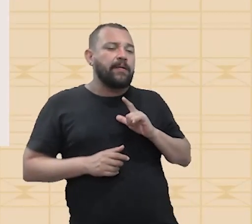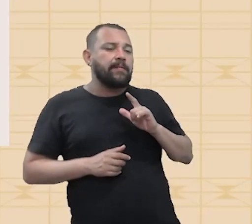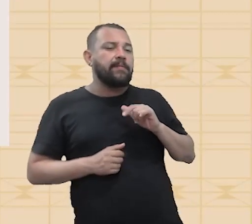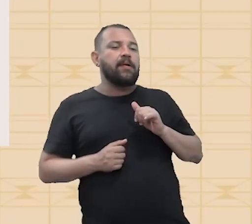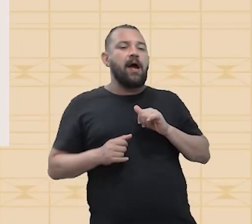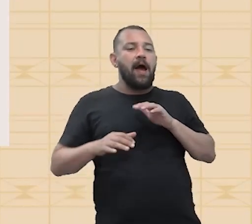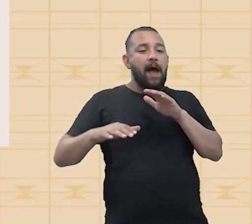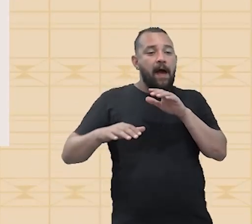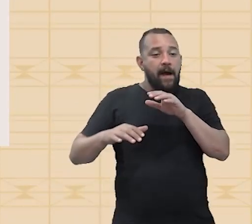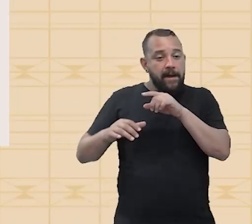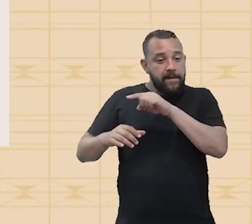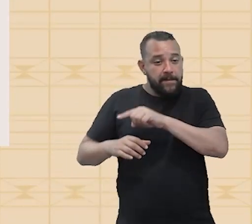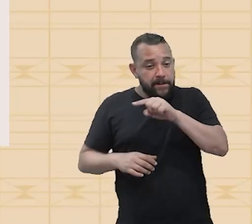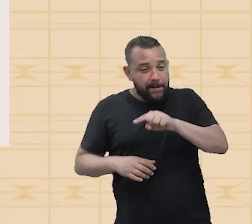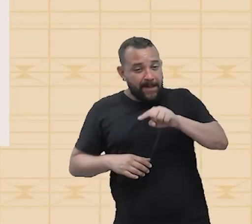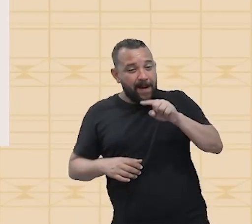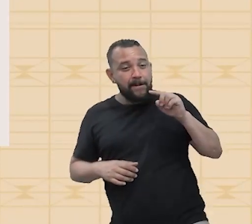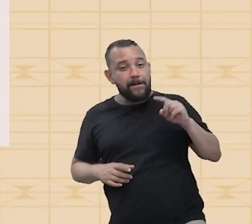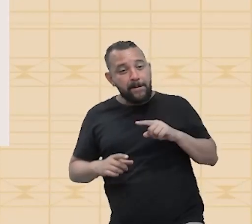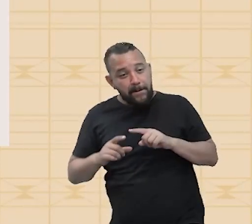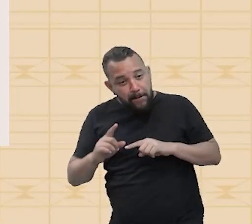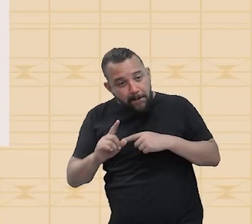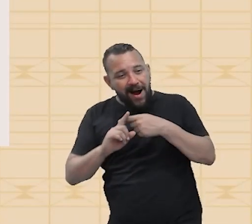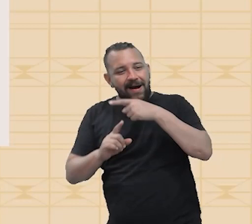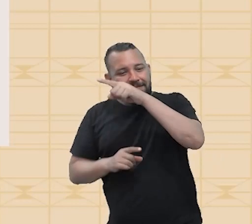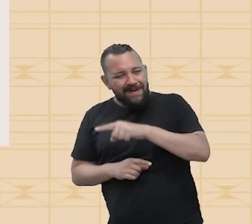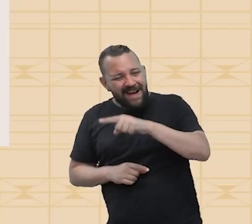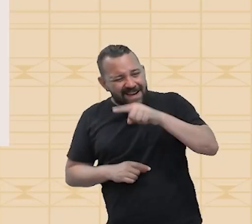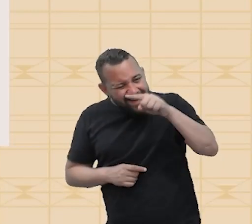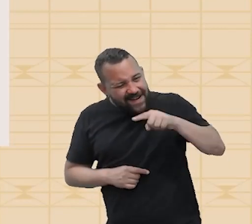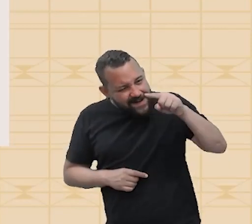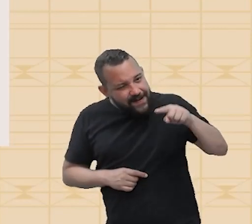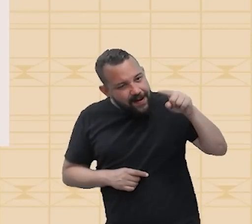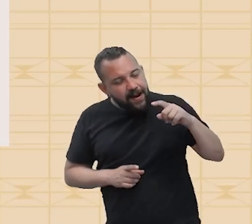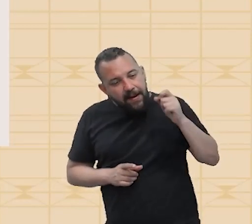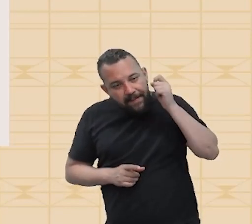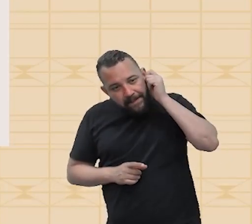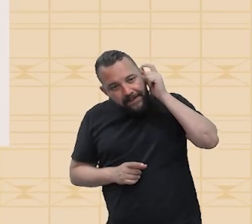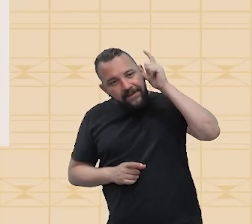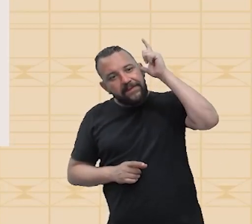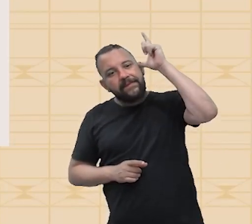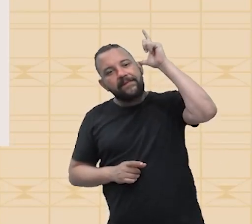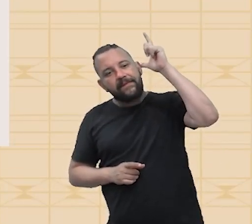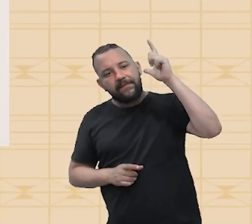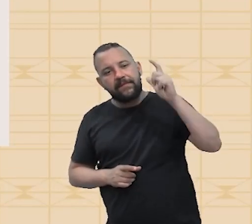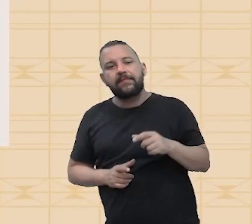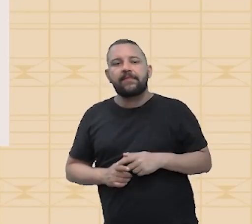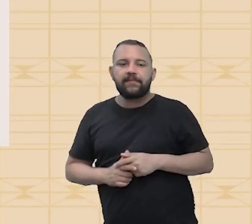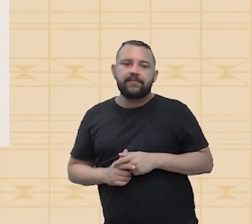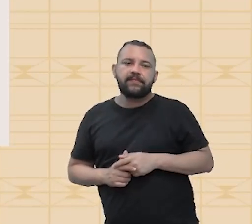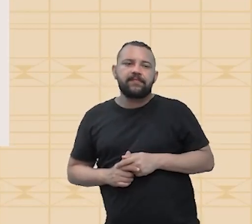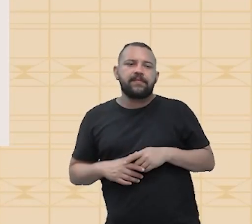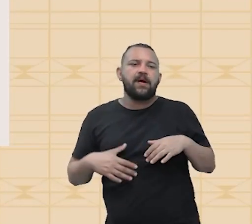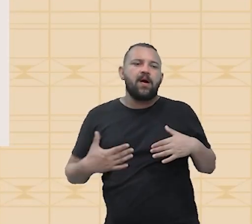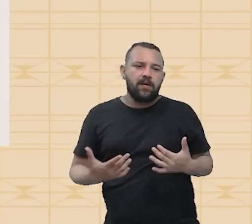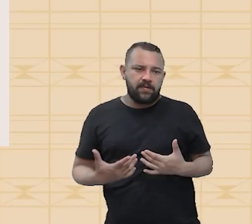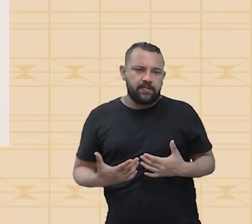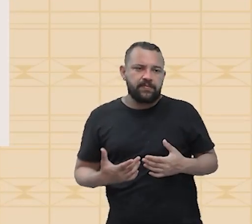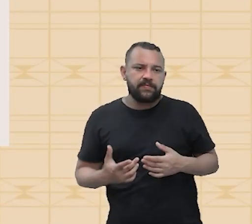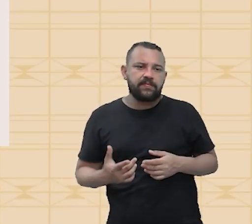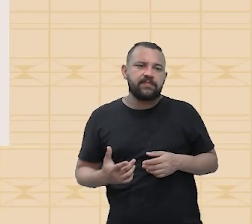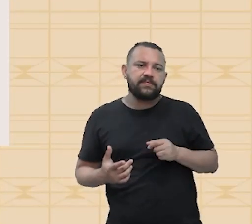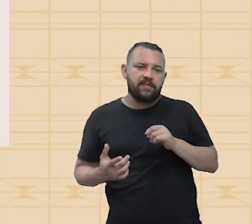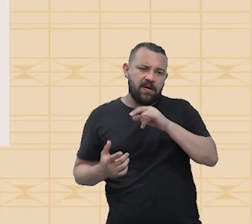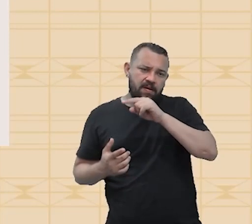frequência, é importante você entender que aumentar o som é aumentar a frequência. E quando essa frequência